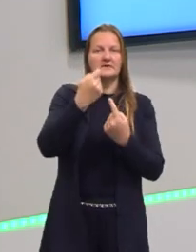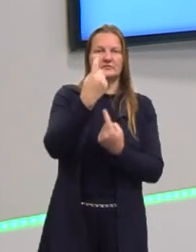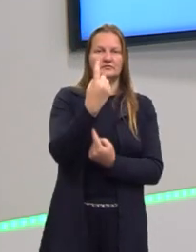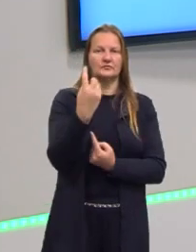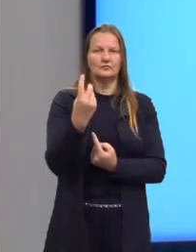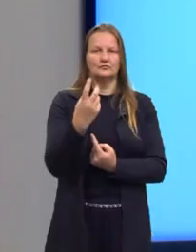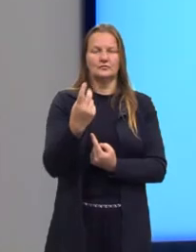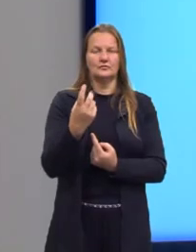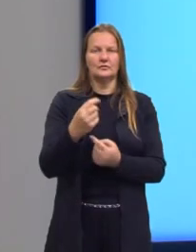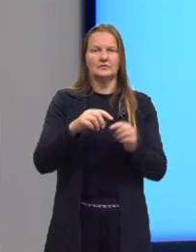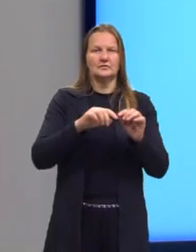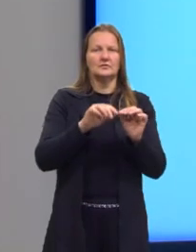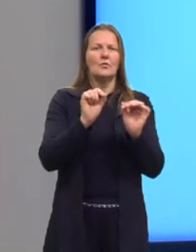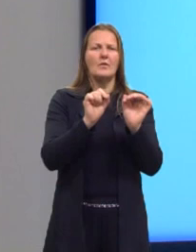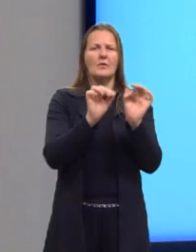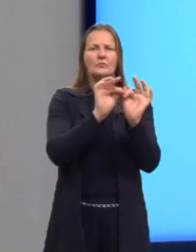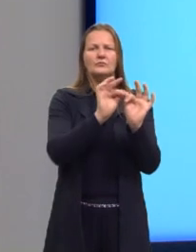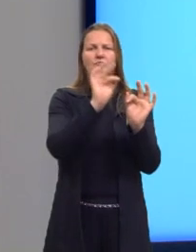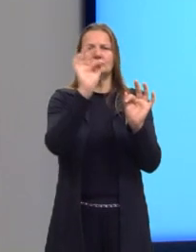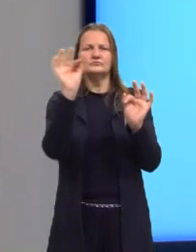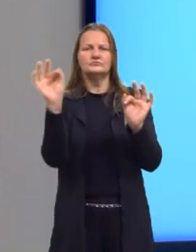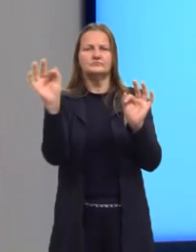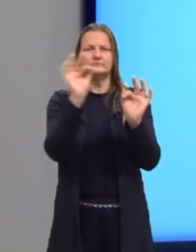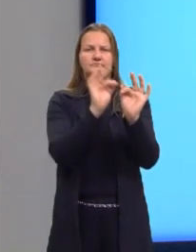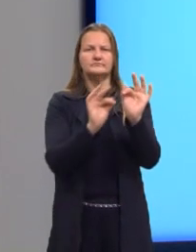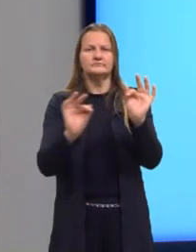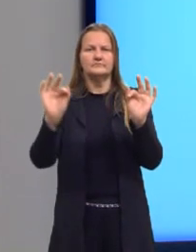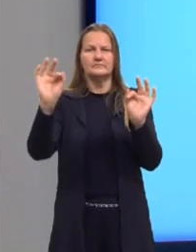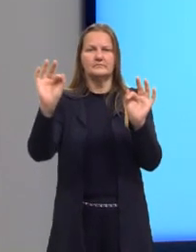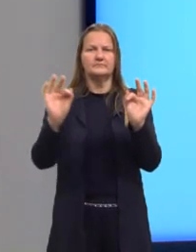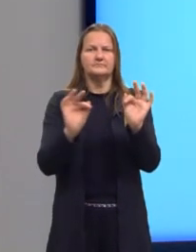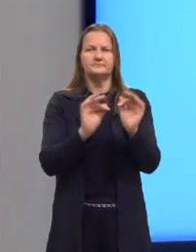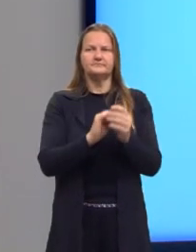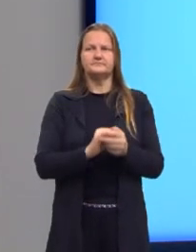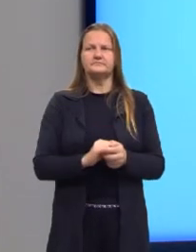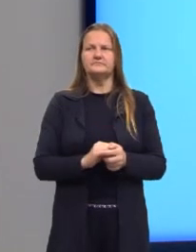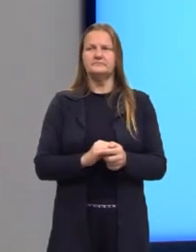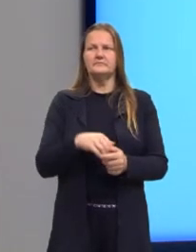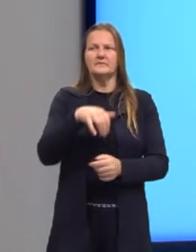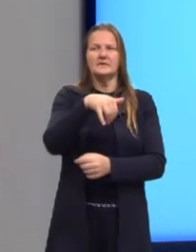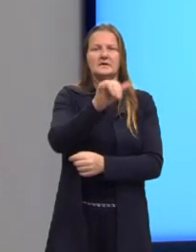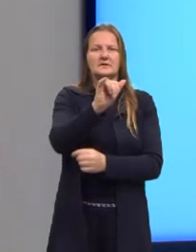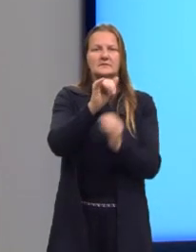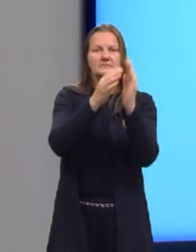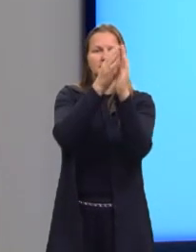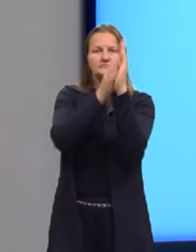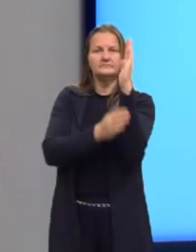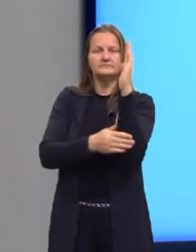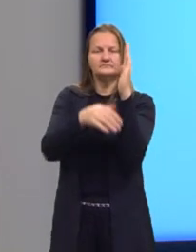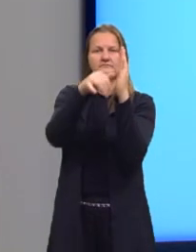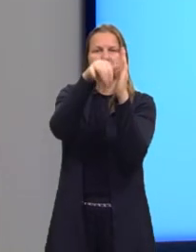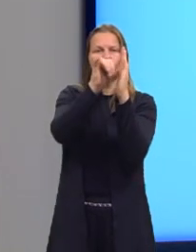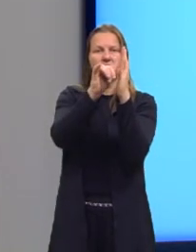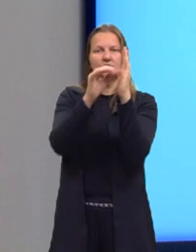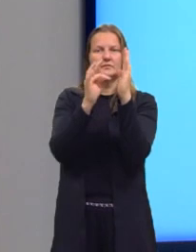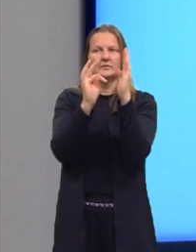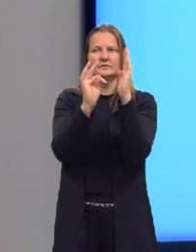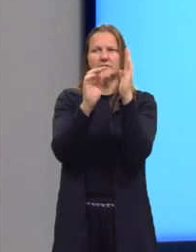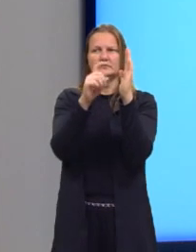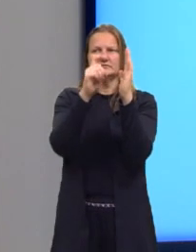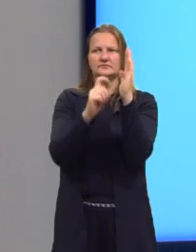A curva que modela esses gastos é a parábola. Y igual a T de X,